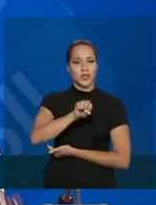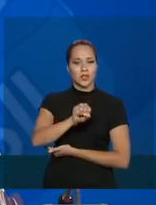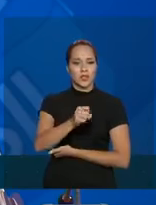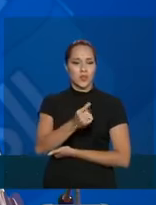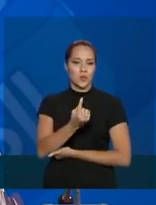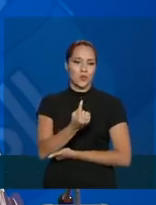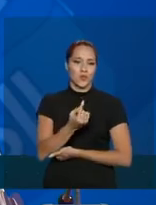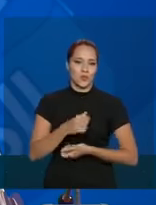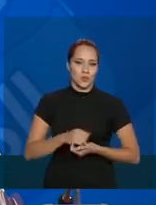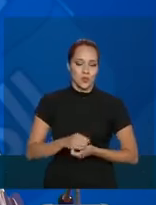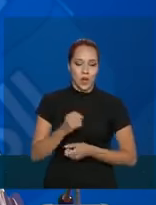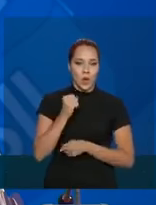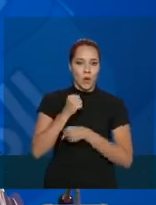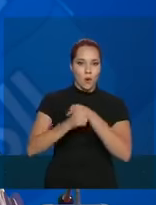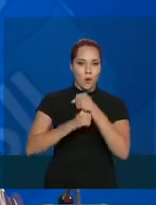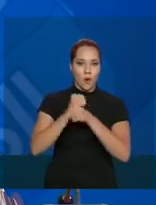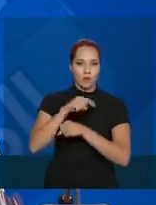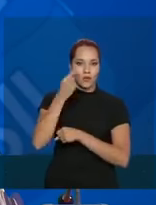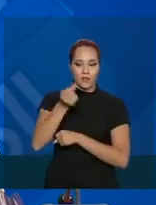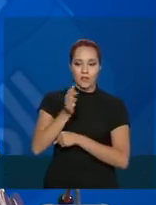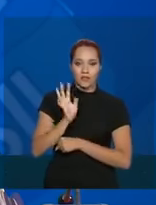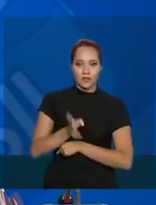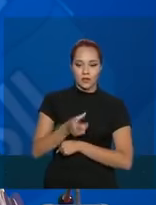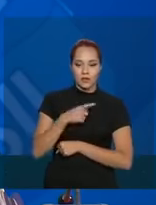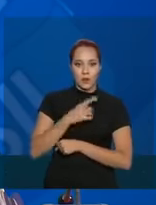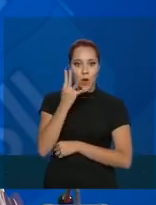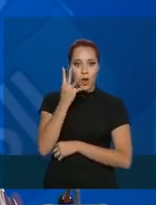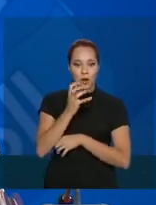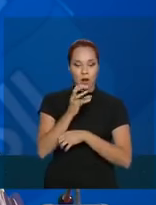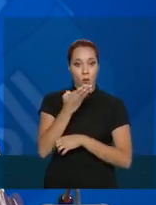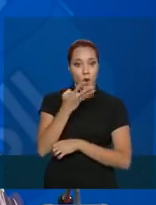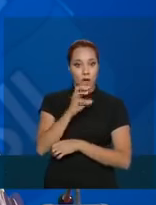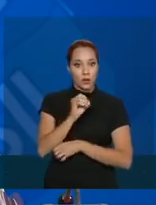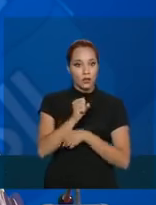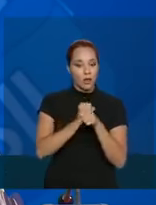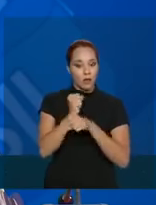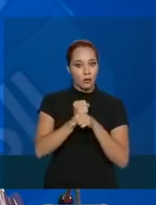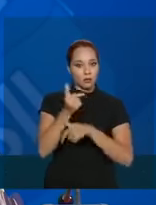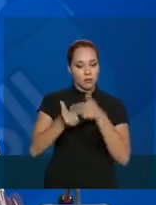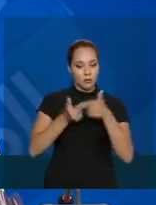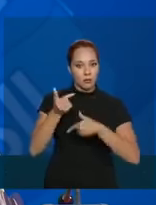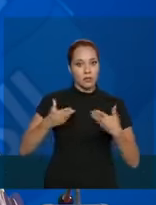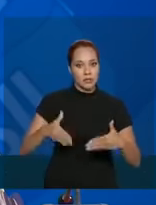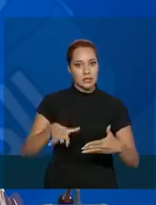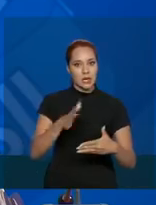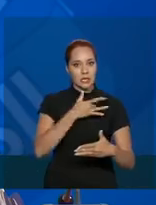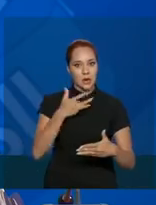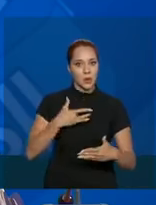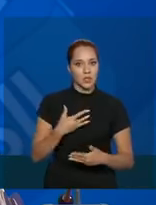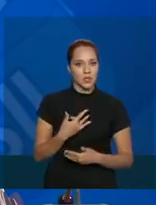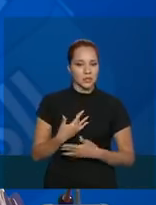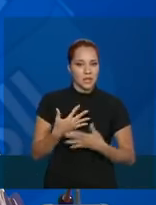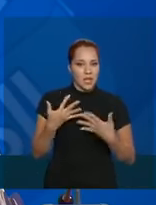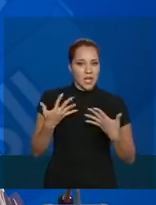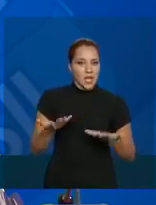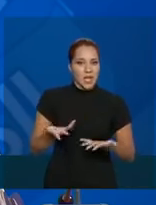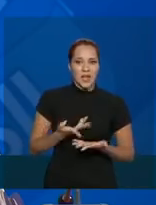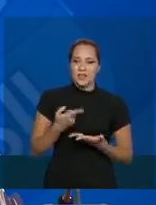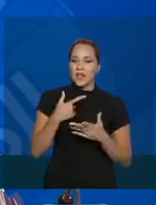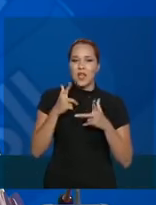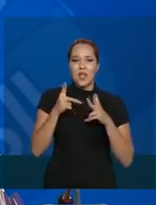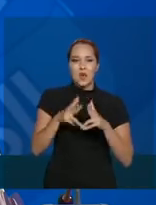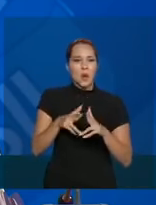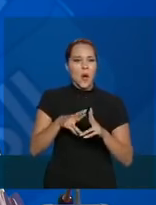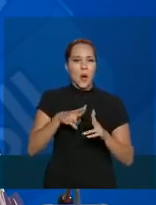vem eu completo 40 anos de Ministério da Saúde e eu não vou jogar no lixo esse meu patrimônio.